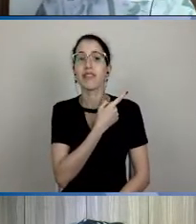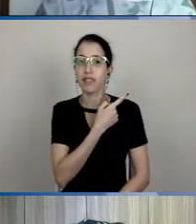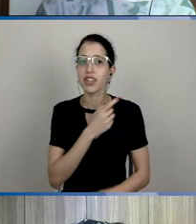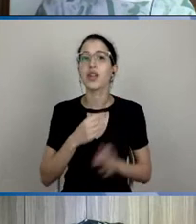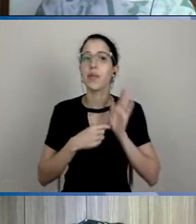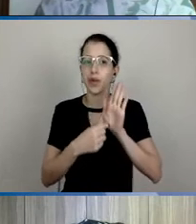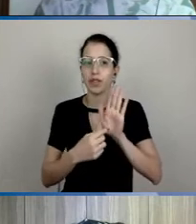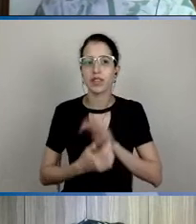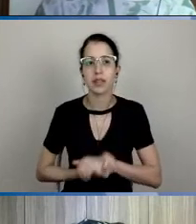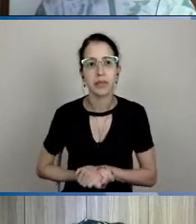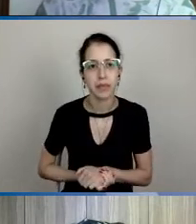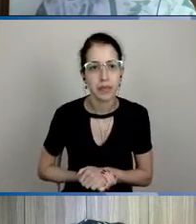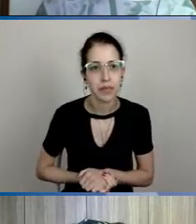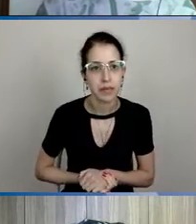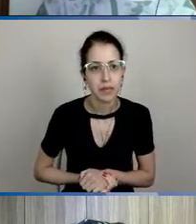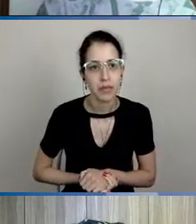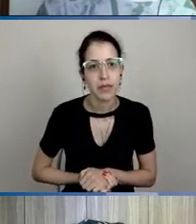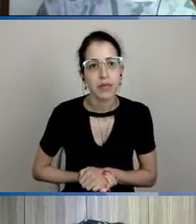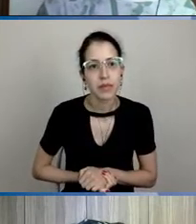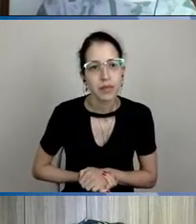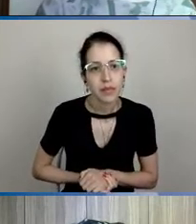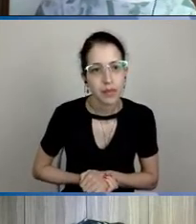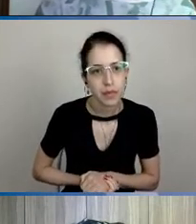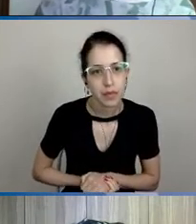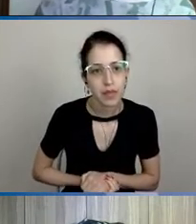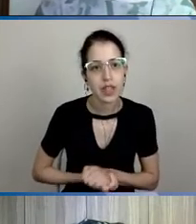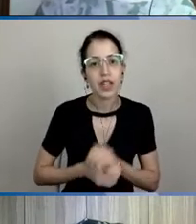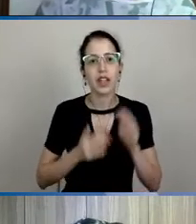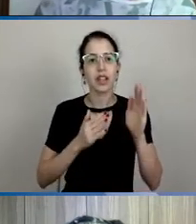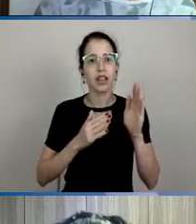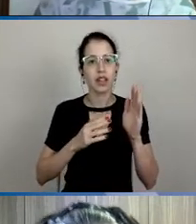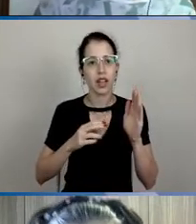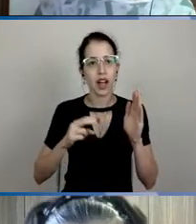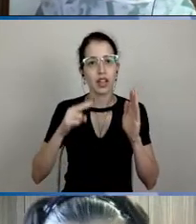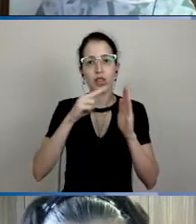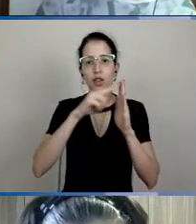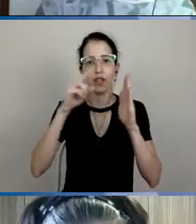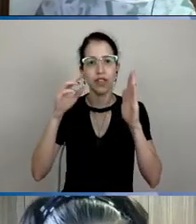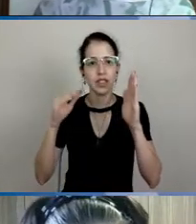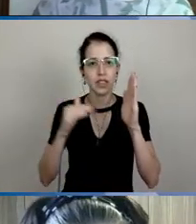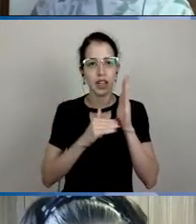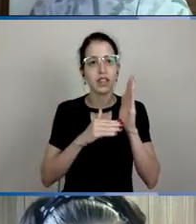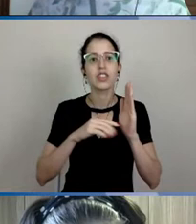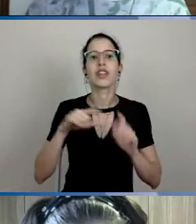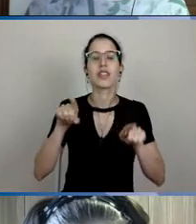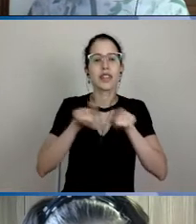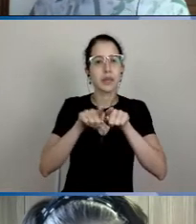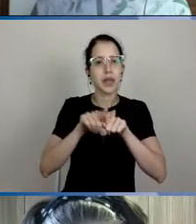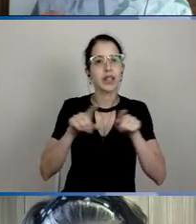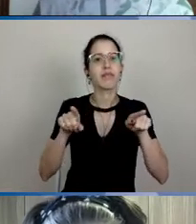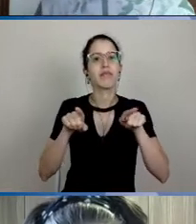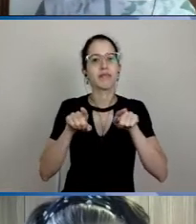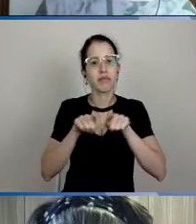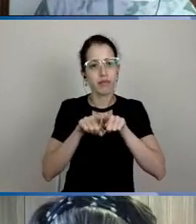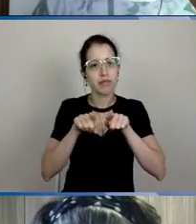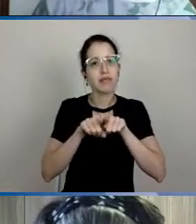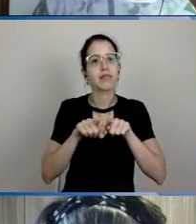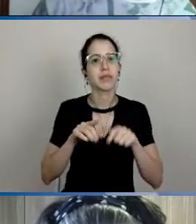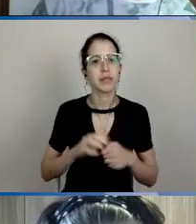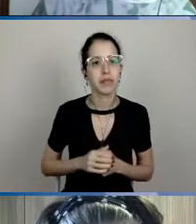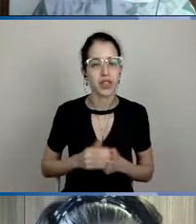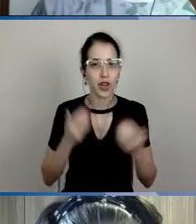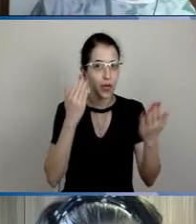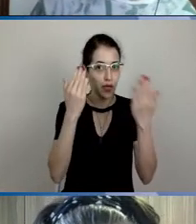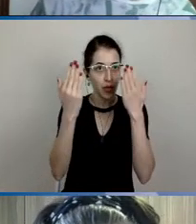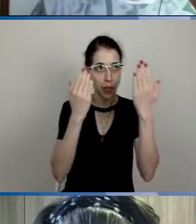que a Austrália. Quando eu pego aqui, de novo, comparando Israel e Emirados Árabes. Então, nós